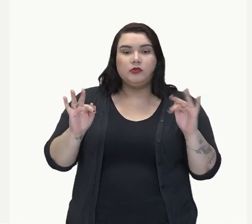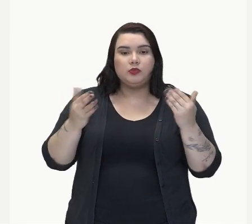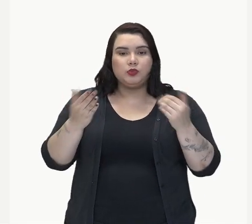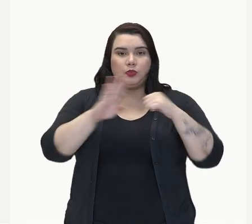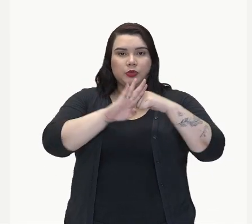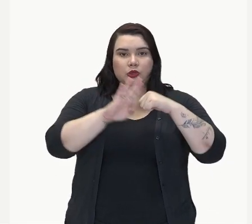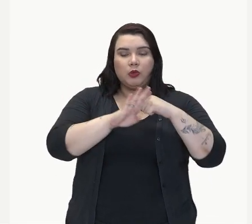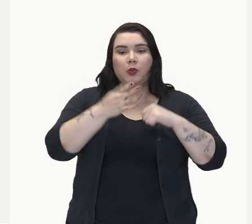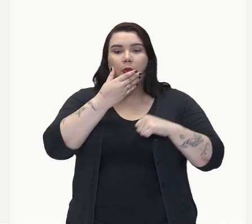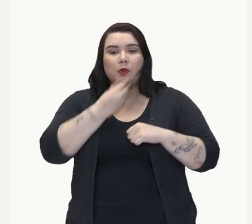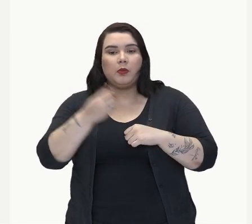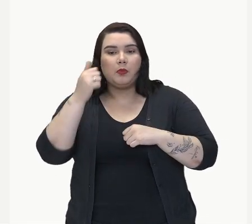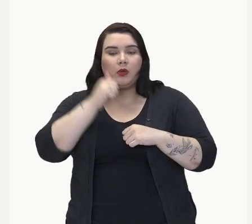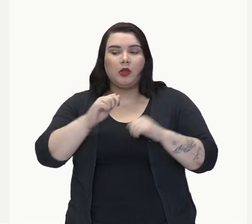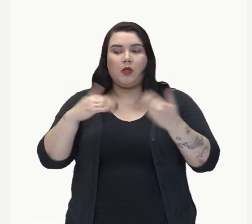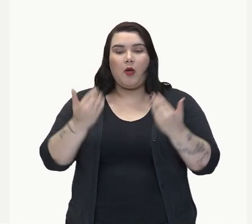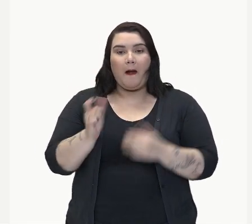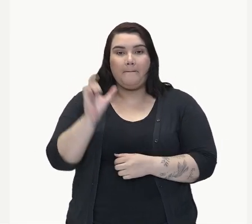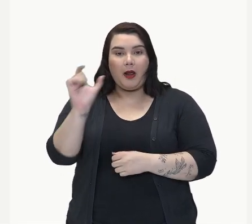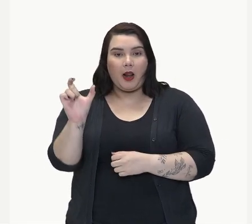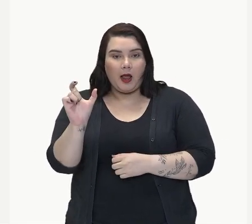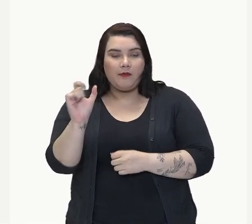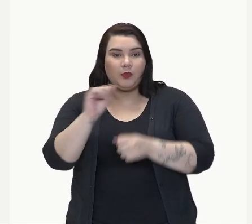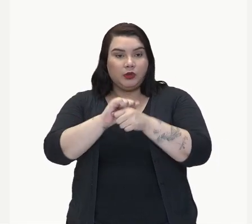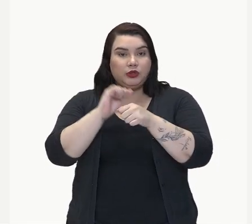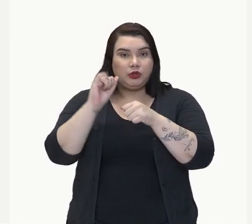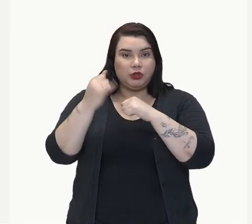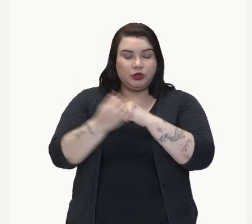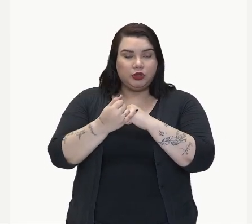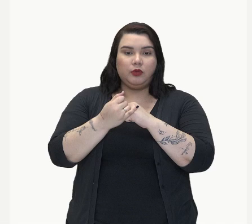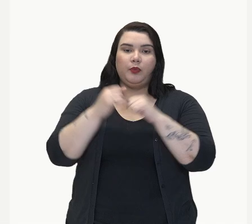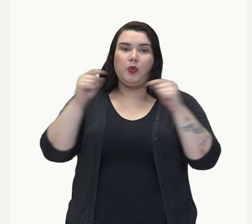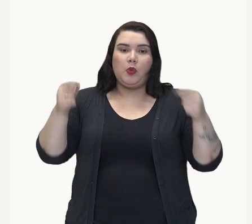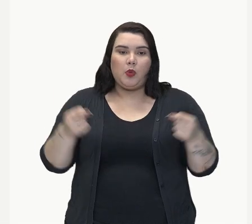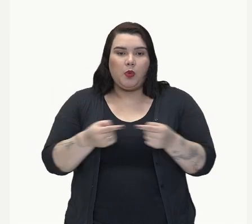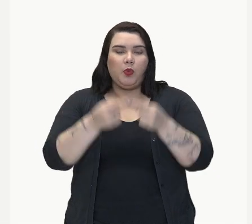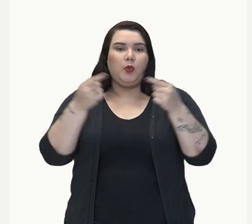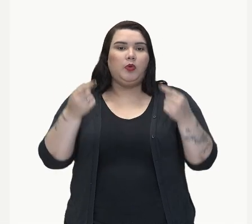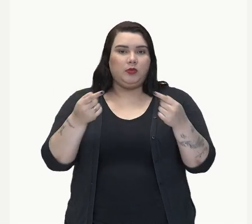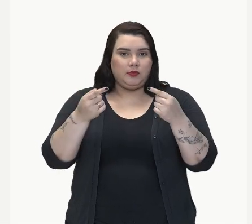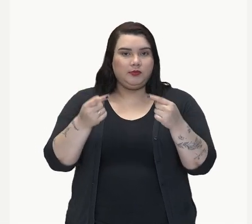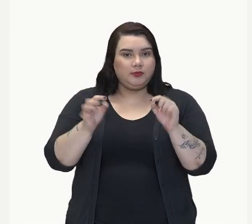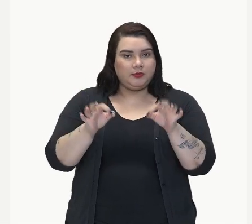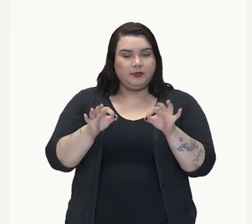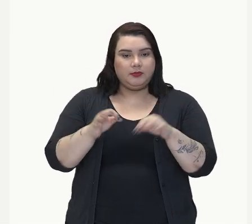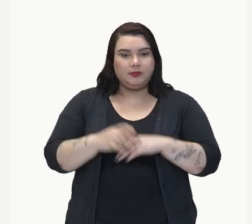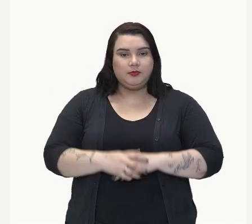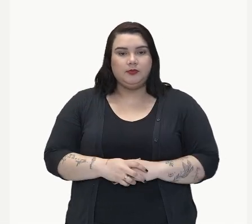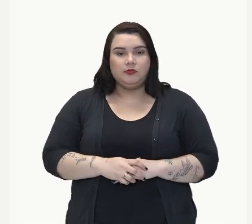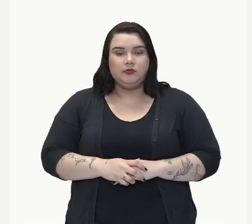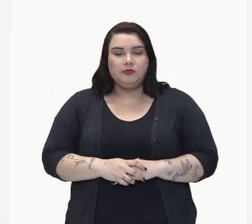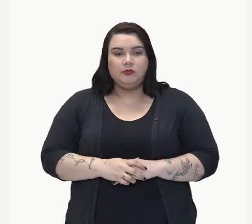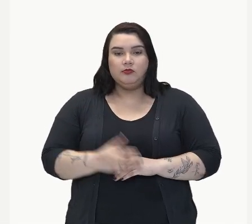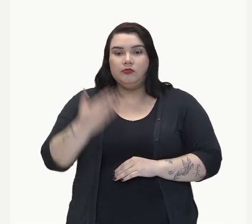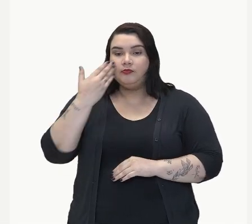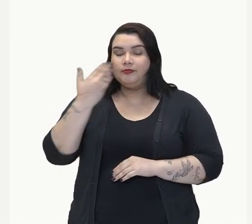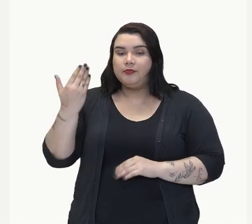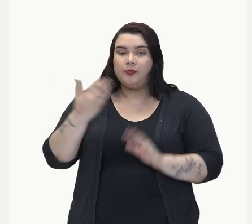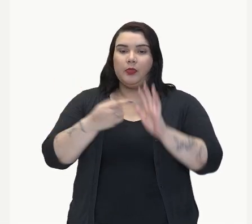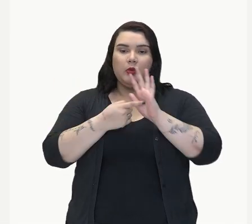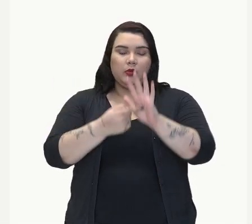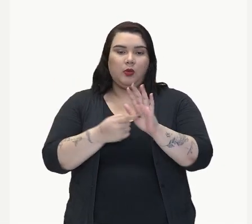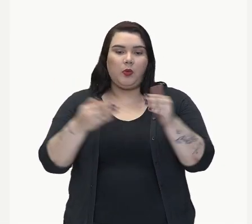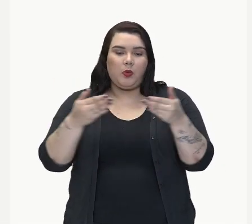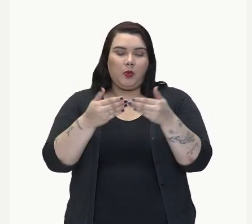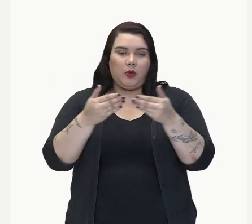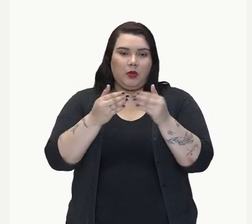mulheres. Então, ele foi anteposto, ele veio antes desses dois substantivos. Homens e mulheres. Então, vai concordar com o mais